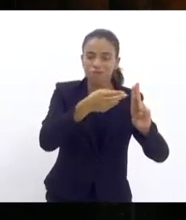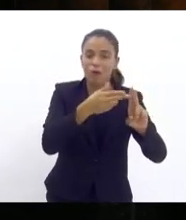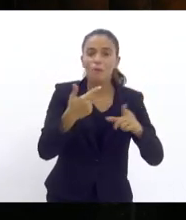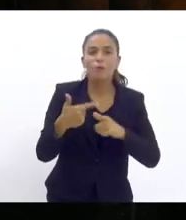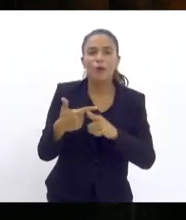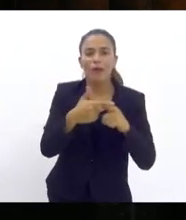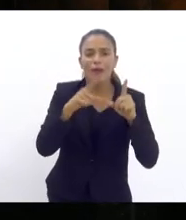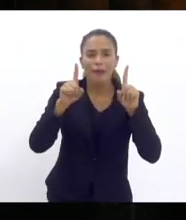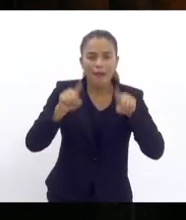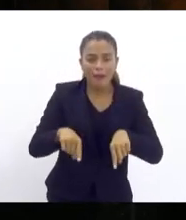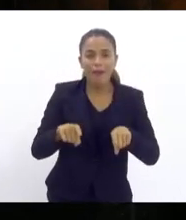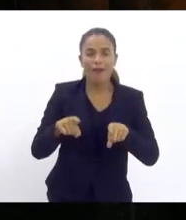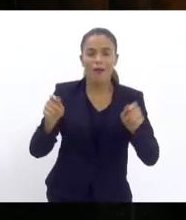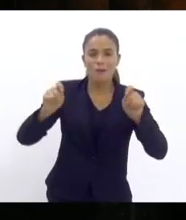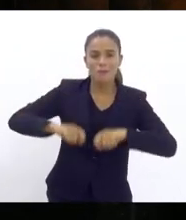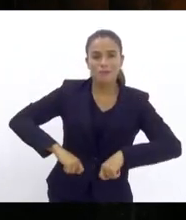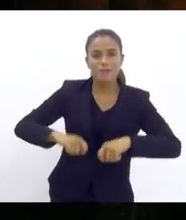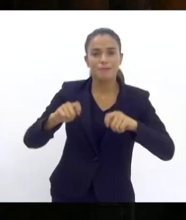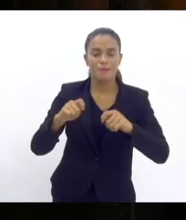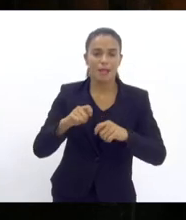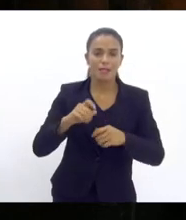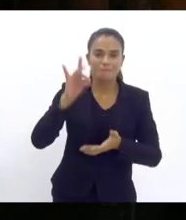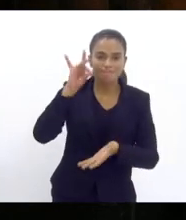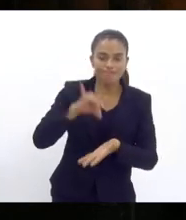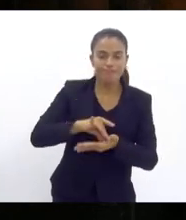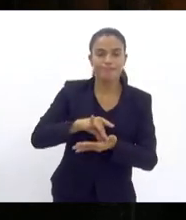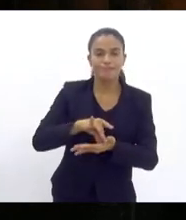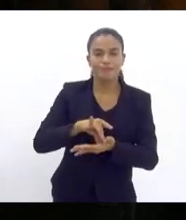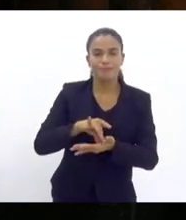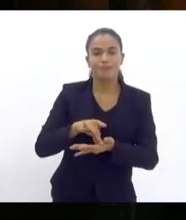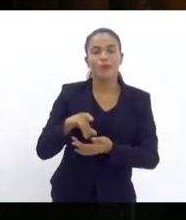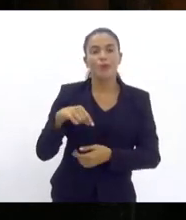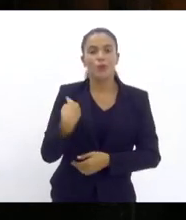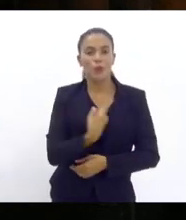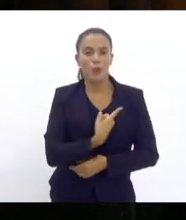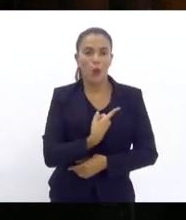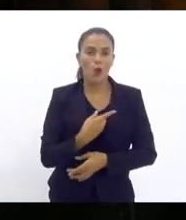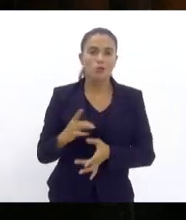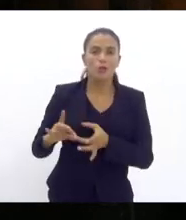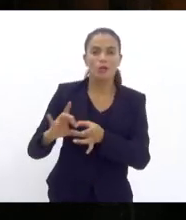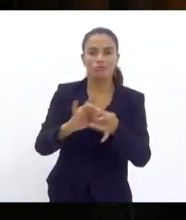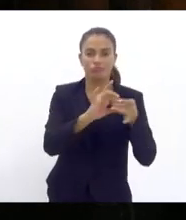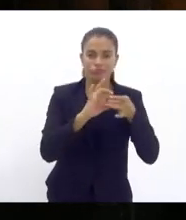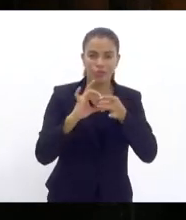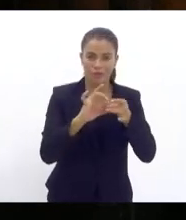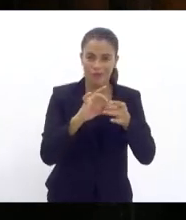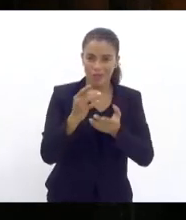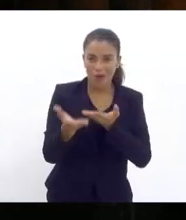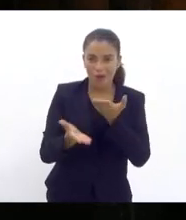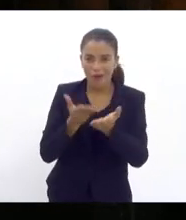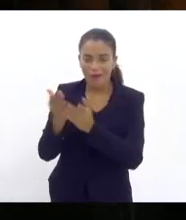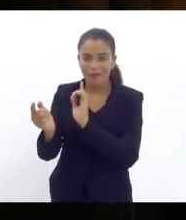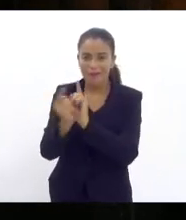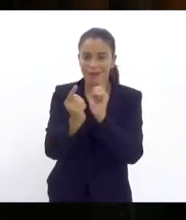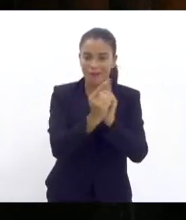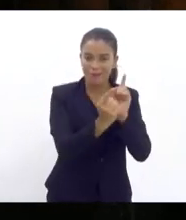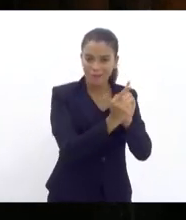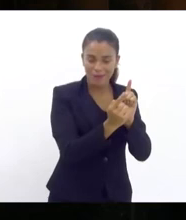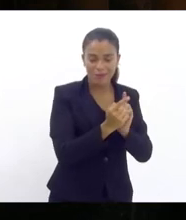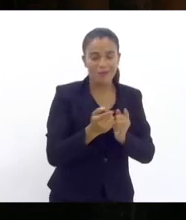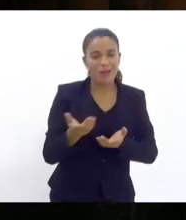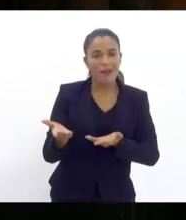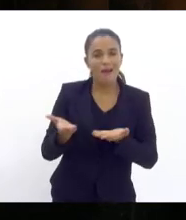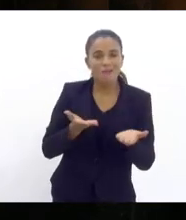a possibilidade concreta da gente universalizar o atendimento da saúde pública